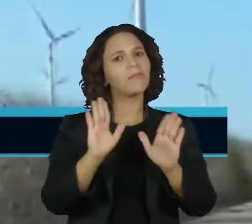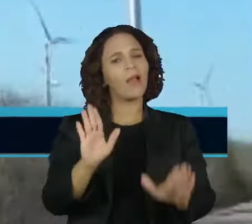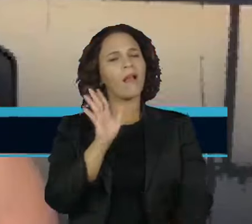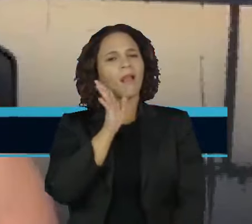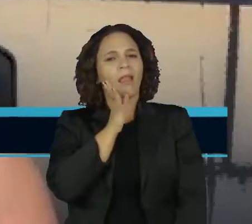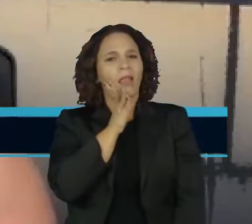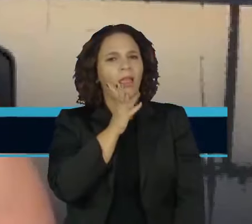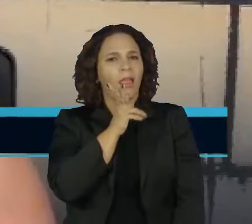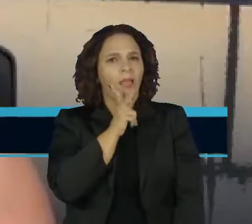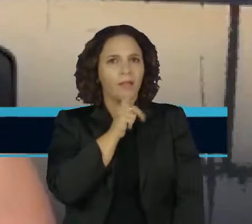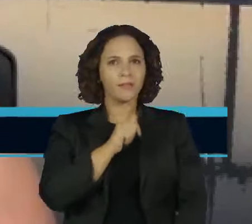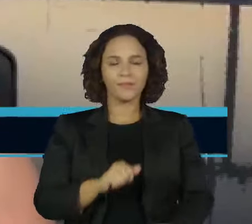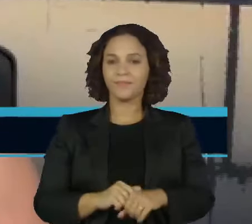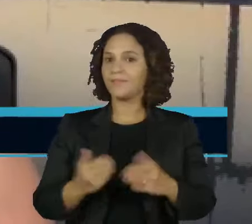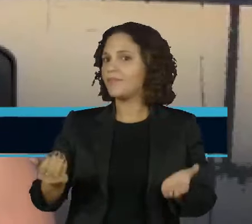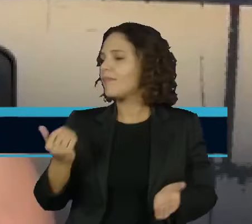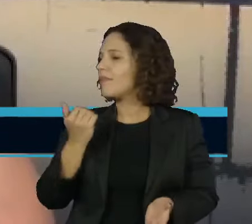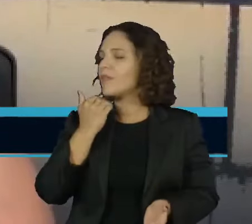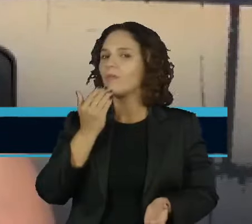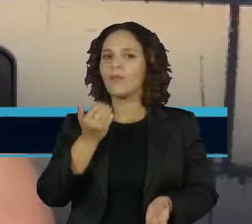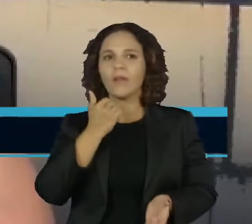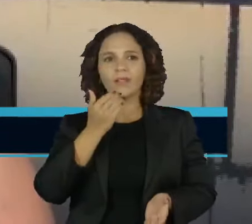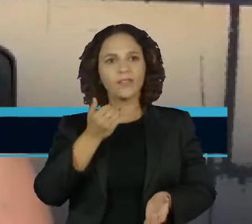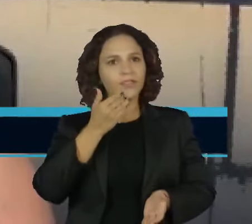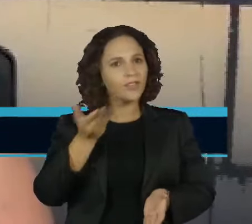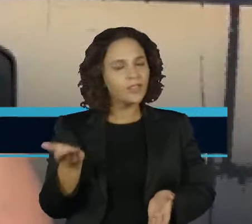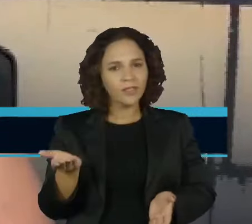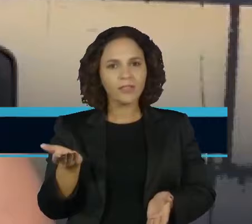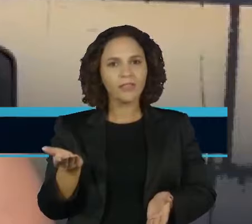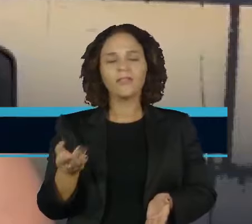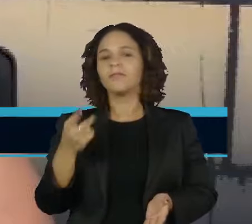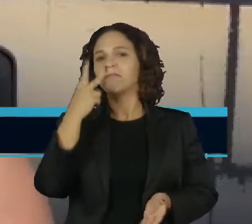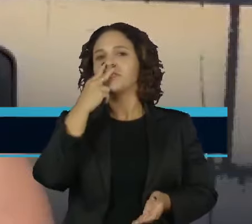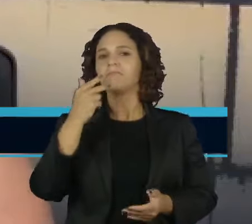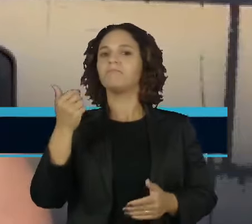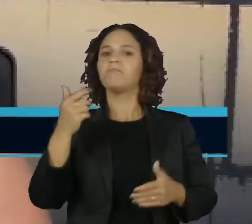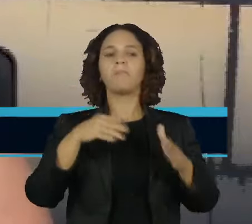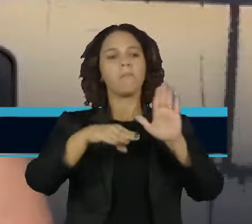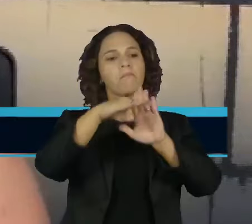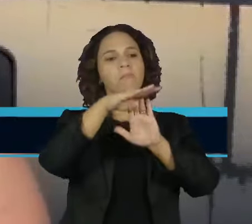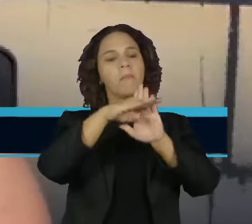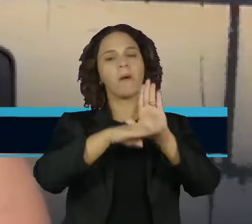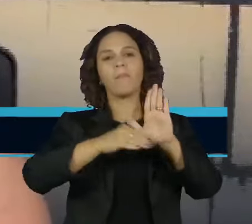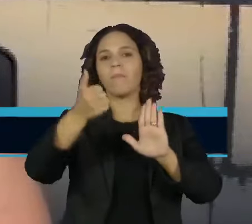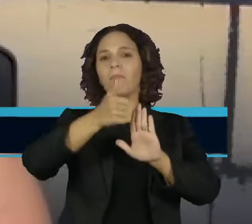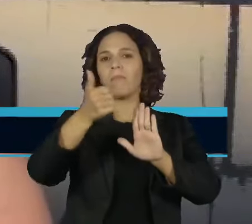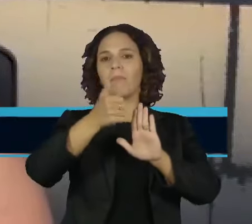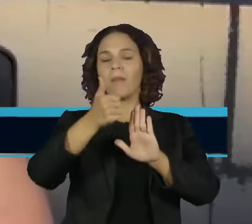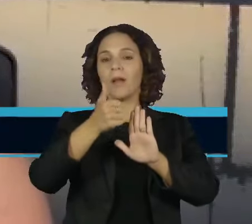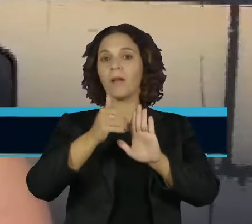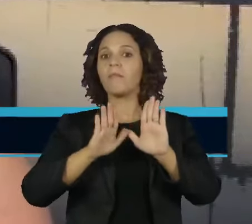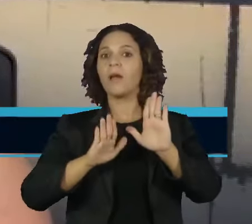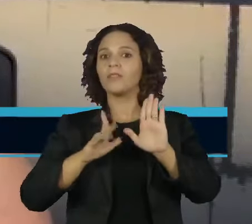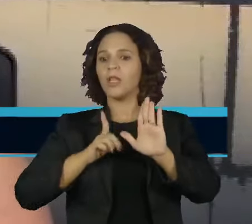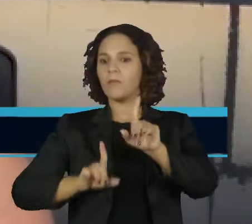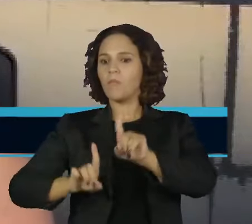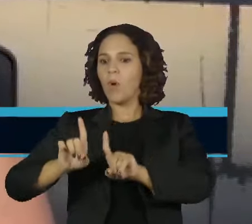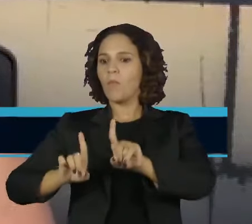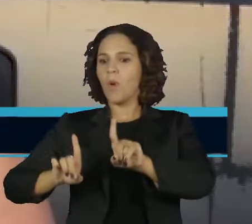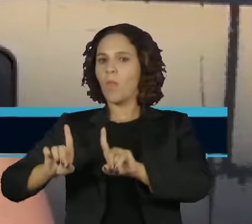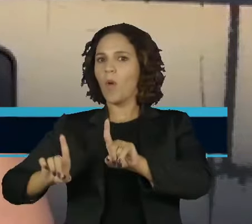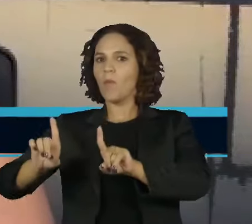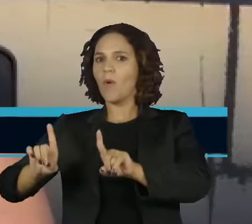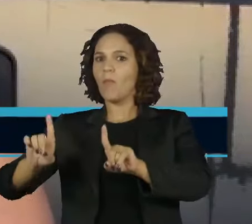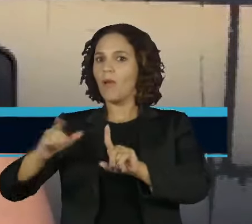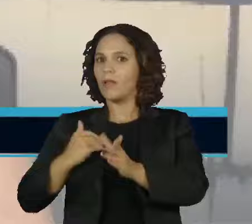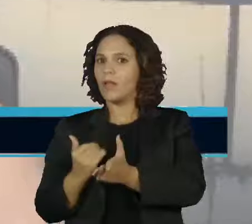lentos. Não adianta estar posicionado na primeira posição numa corrida que está começando. A